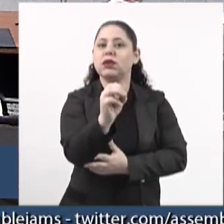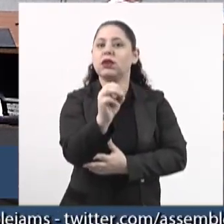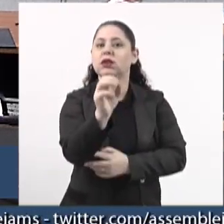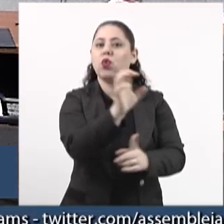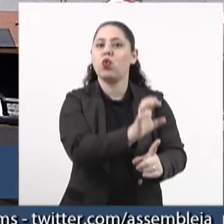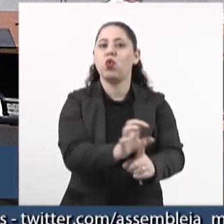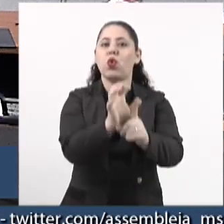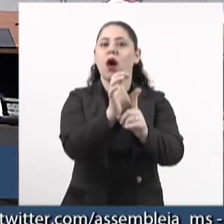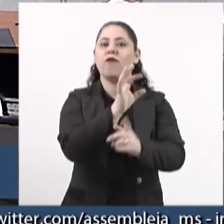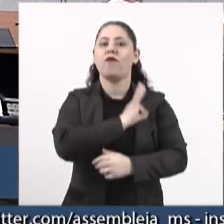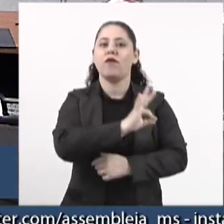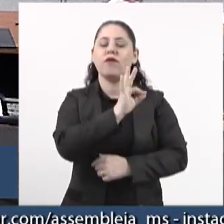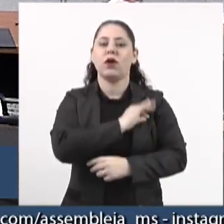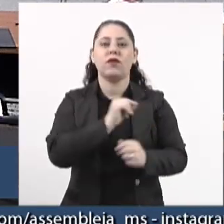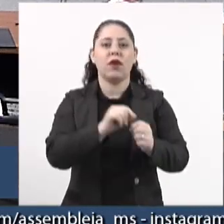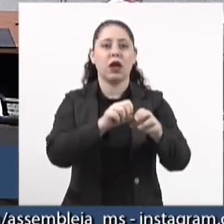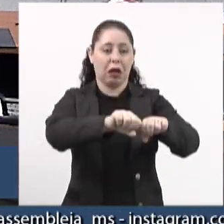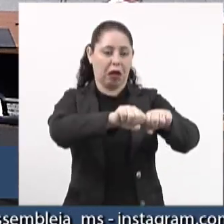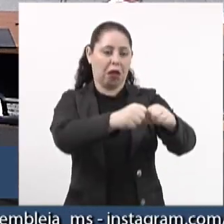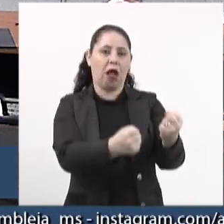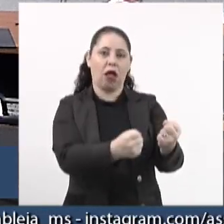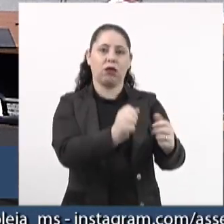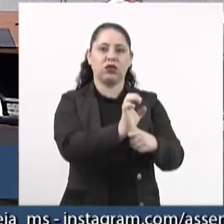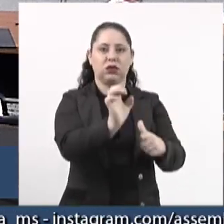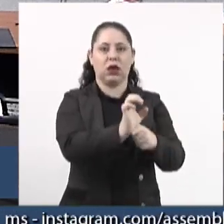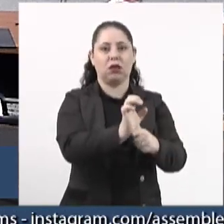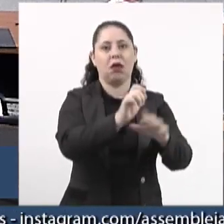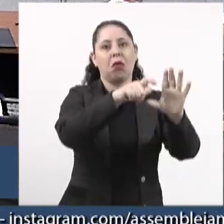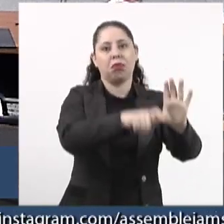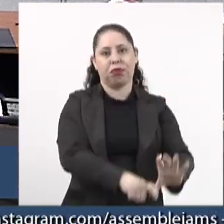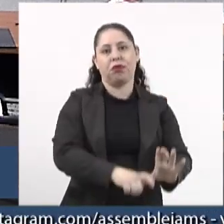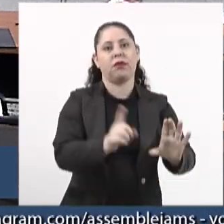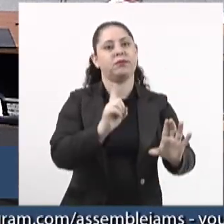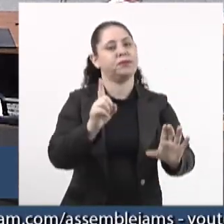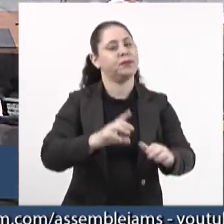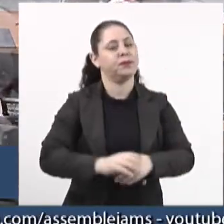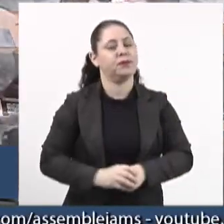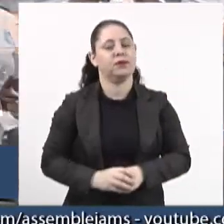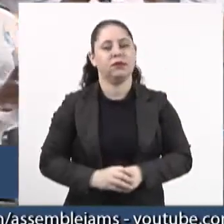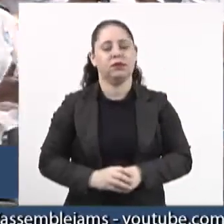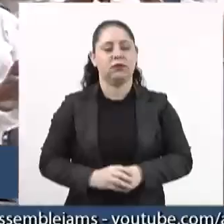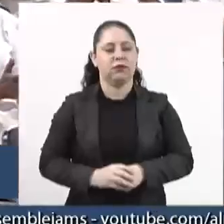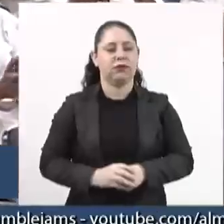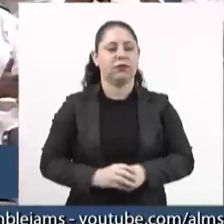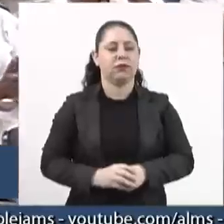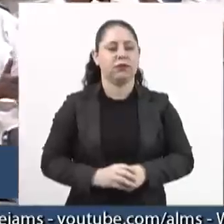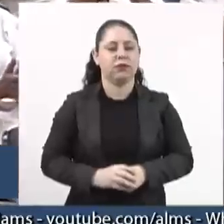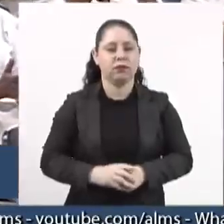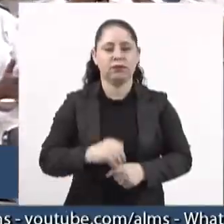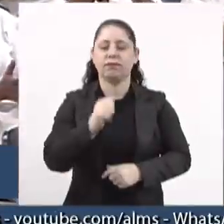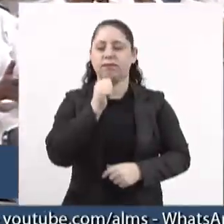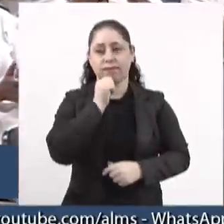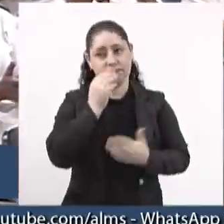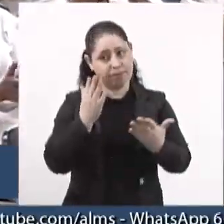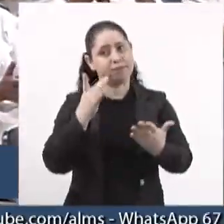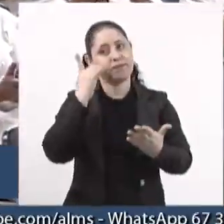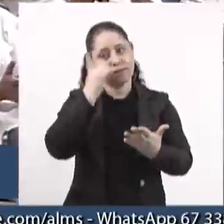impacto na Folha que vai quebrar esse Estado. Isso não é possível. E aí, deputado,